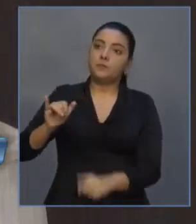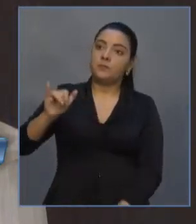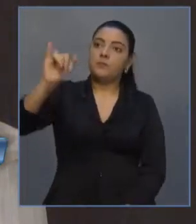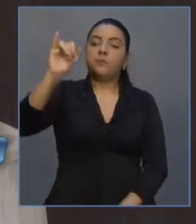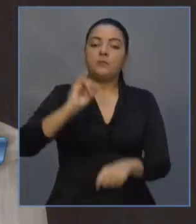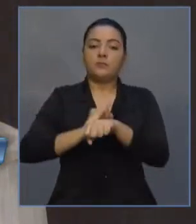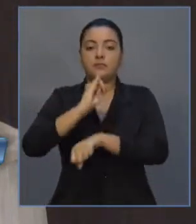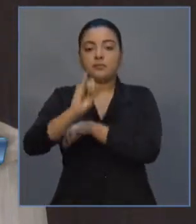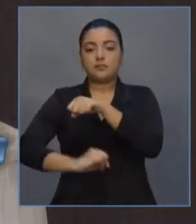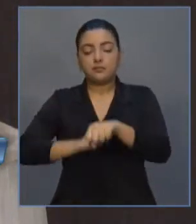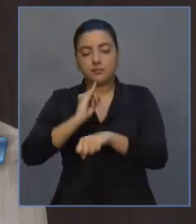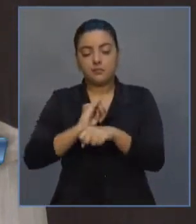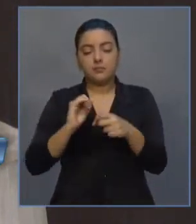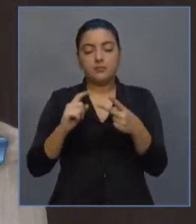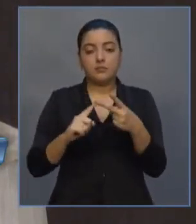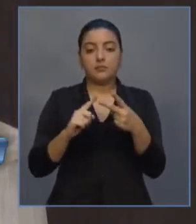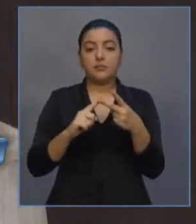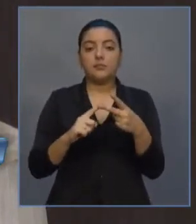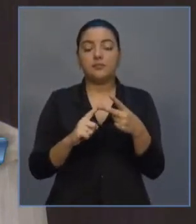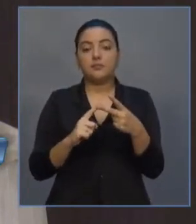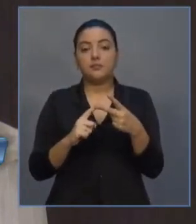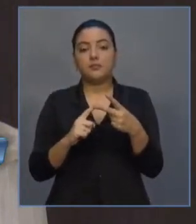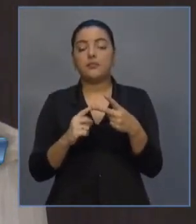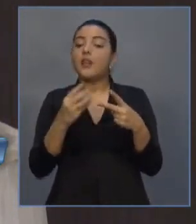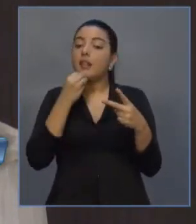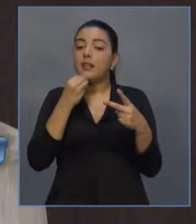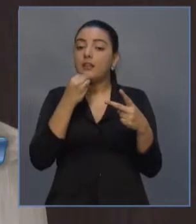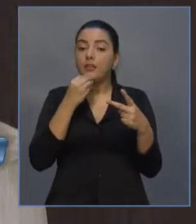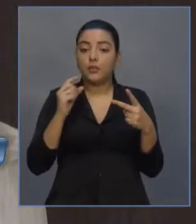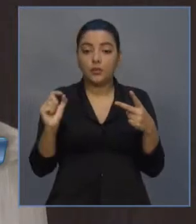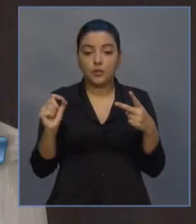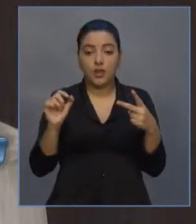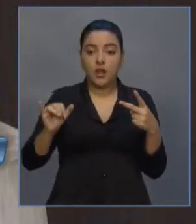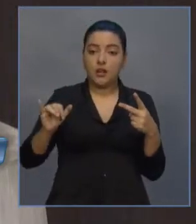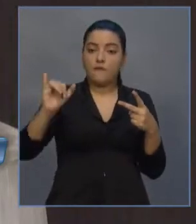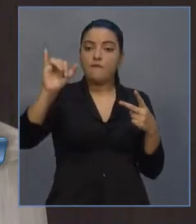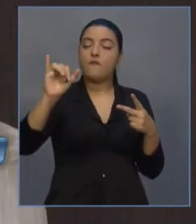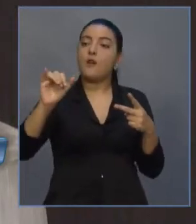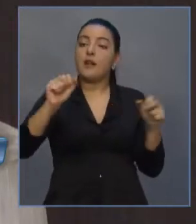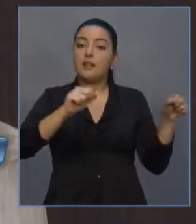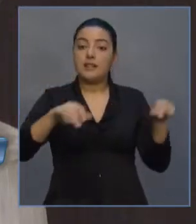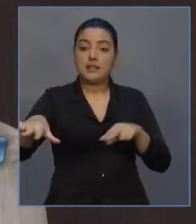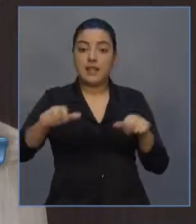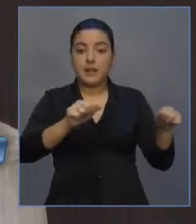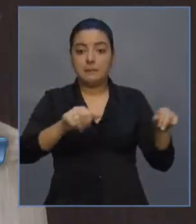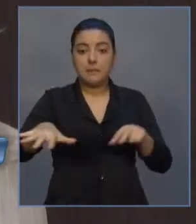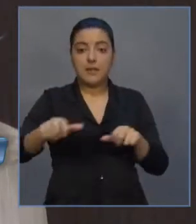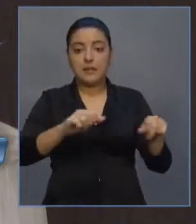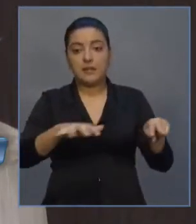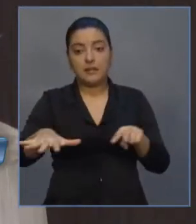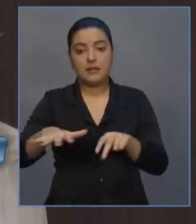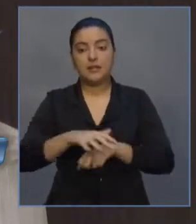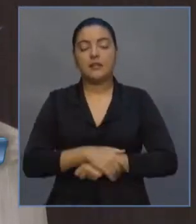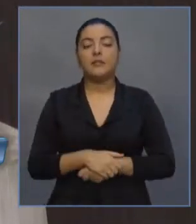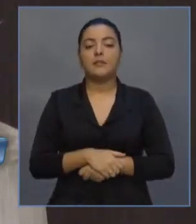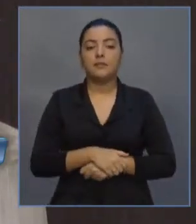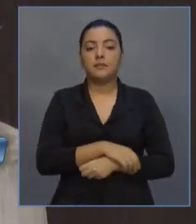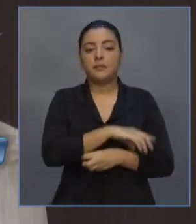internacionais. O segundo critério é que deveriam ser voos internacionais semanais em corredor duplo,